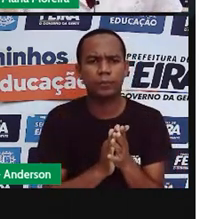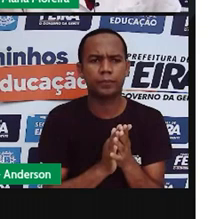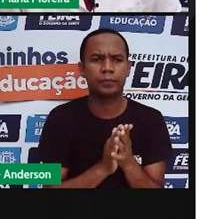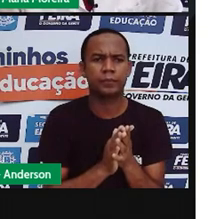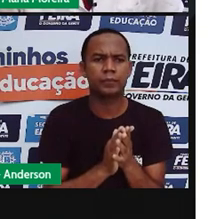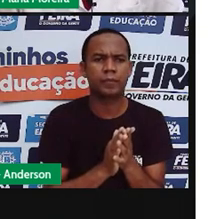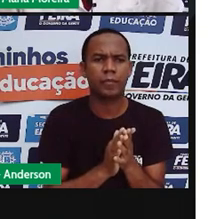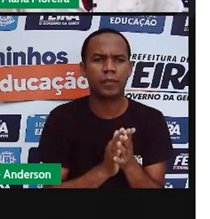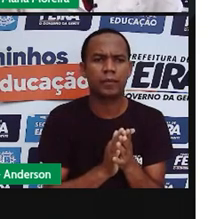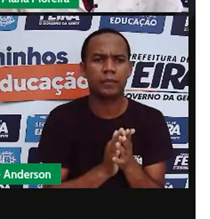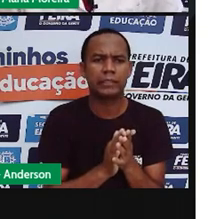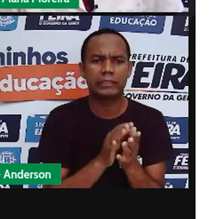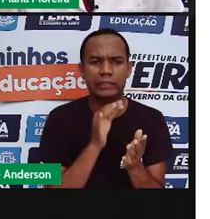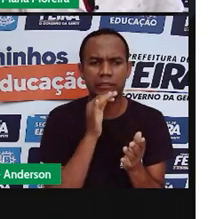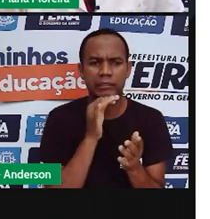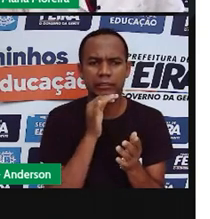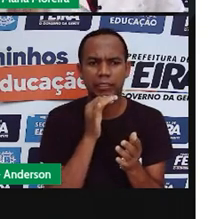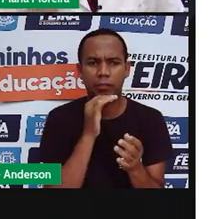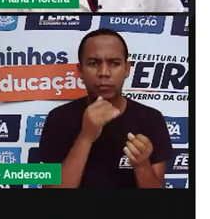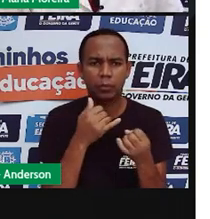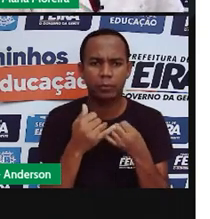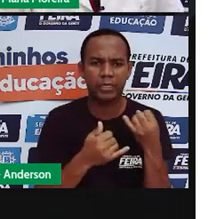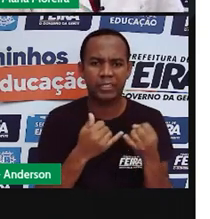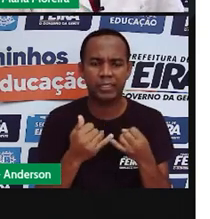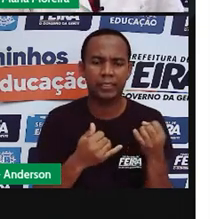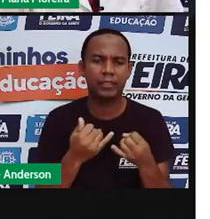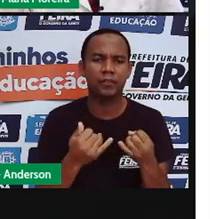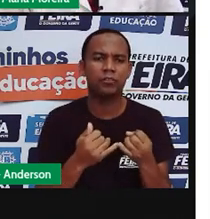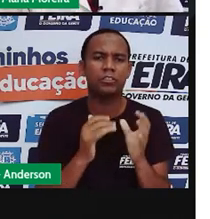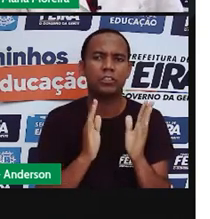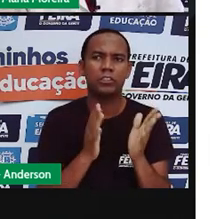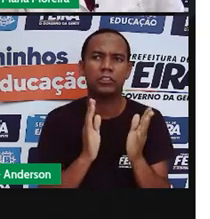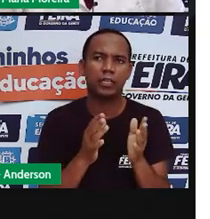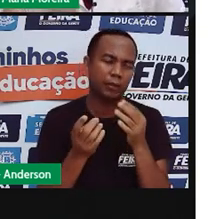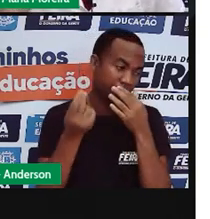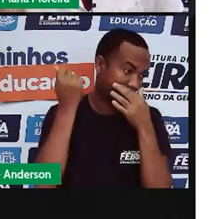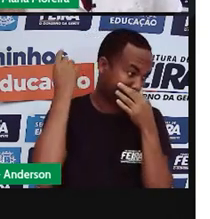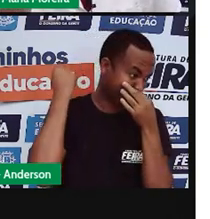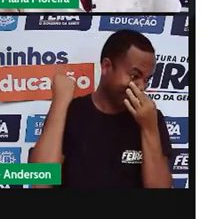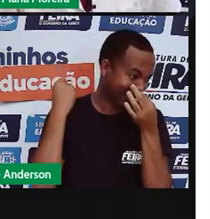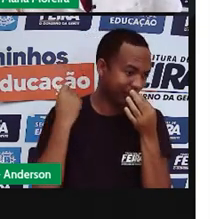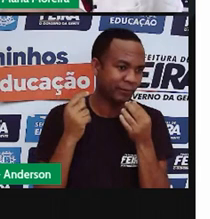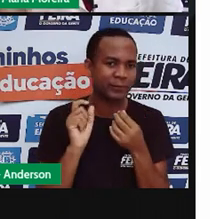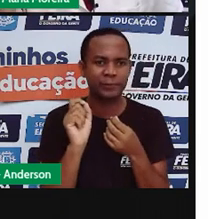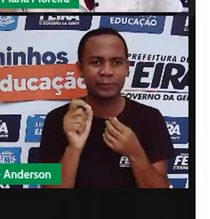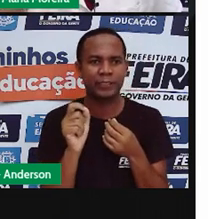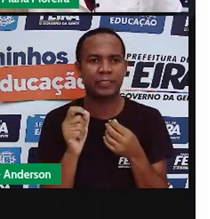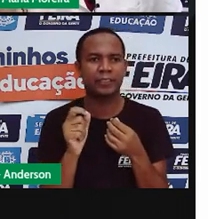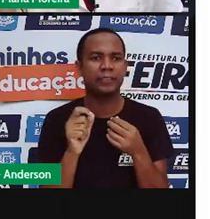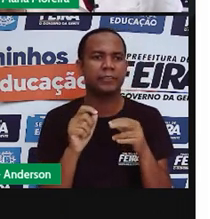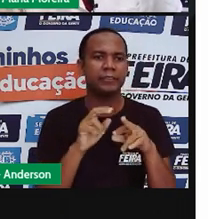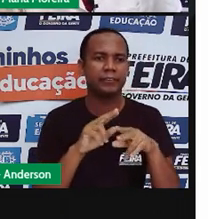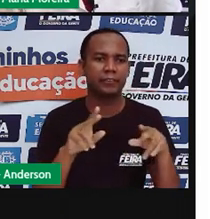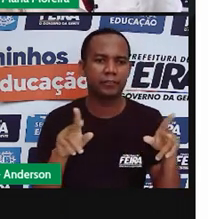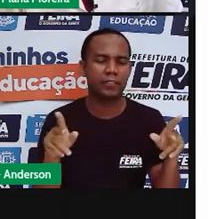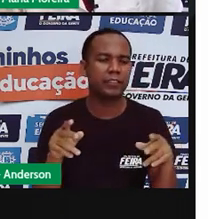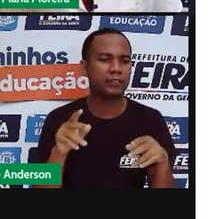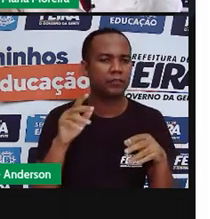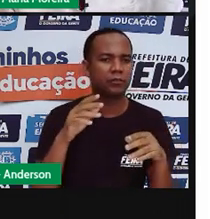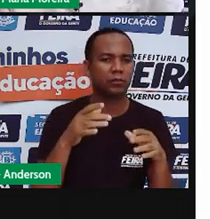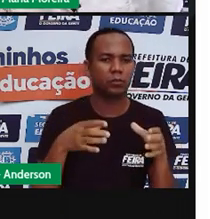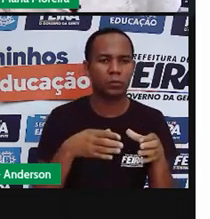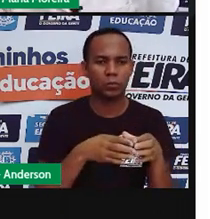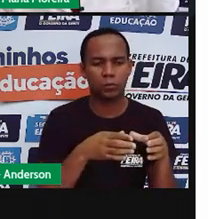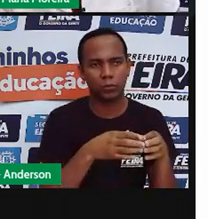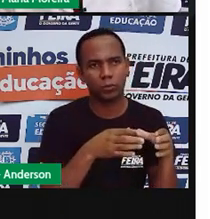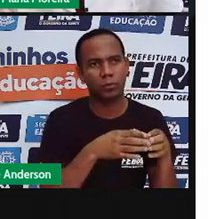vêm de tantos dos povos que deram origem à nossa civilização, né? Como os índios, os brancos e os negros, no caso,